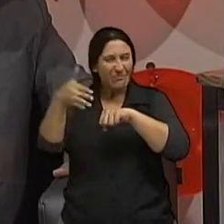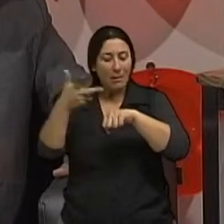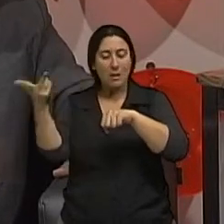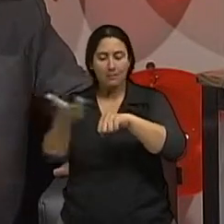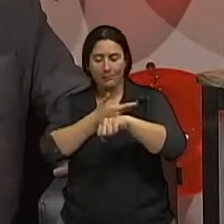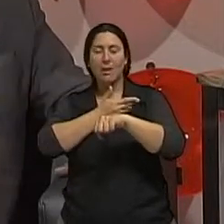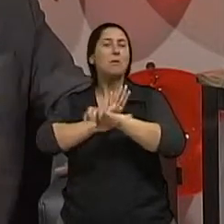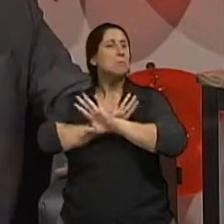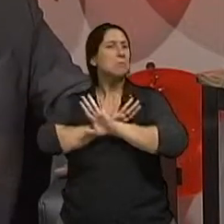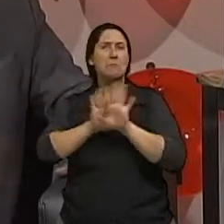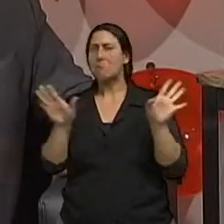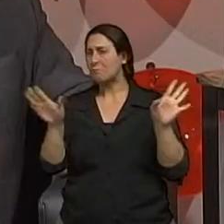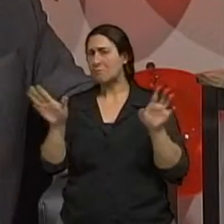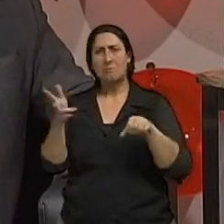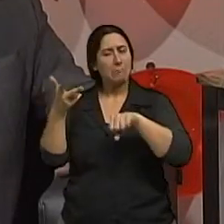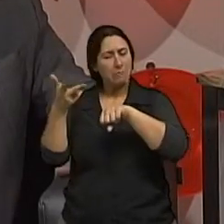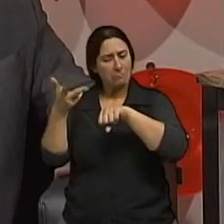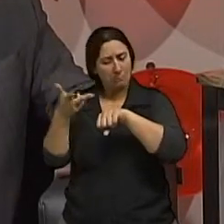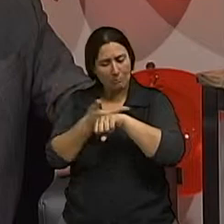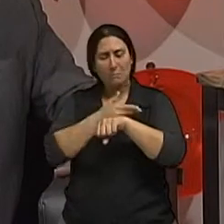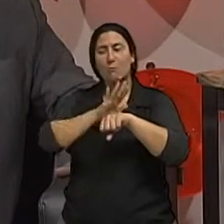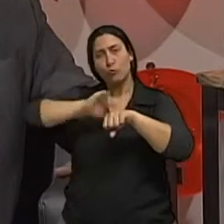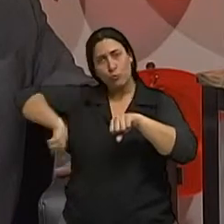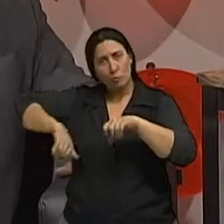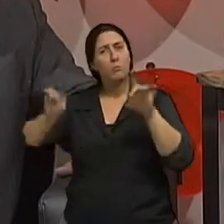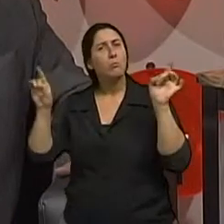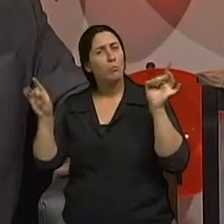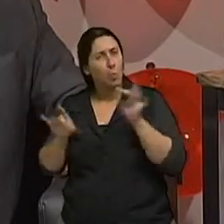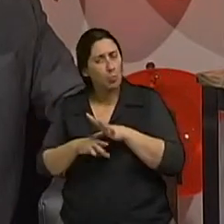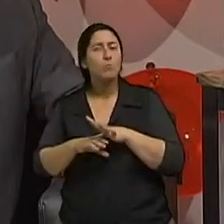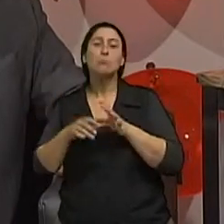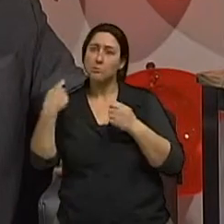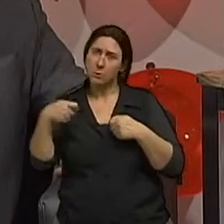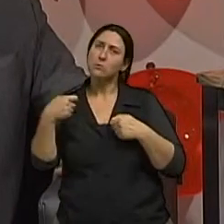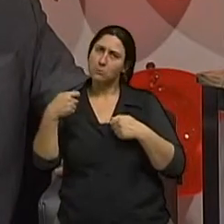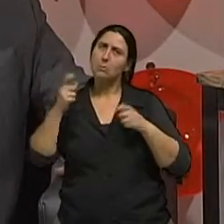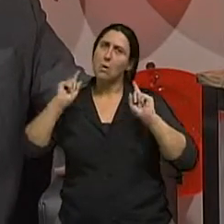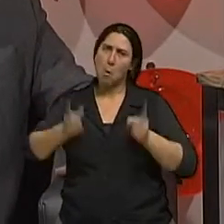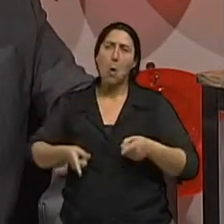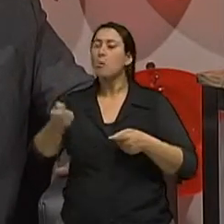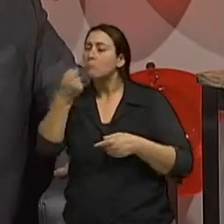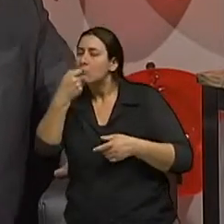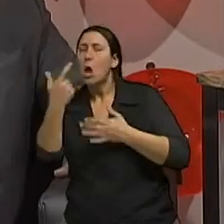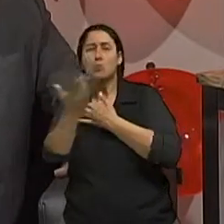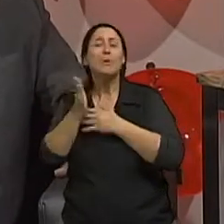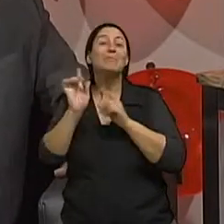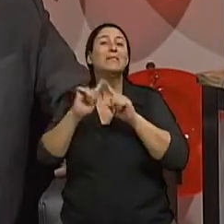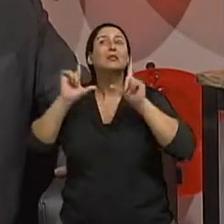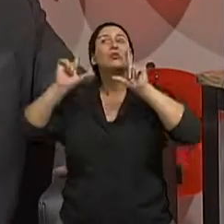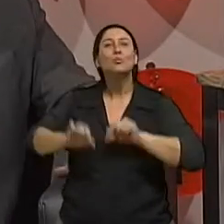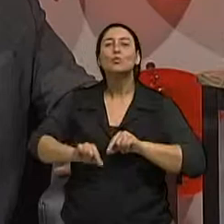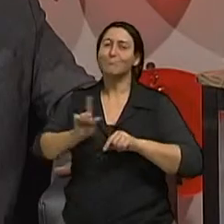anos atrás a remoção da lesão do sinal deve acontecer igual certo o que existe de